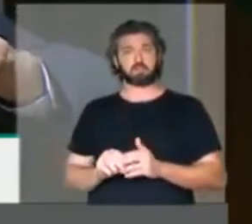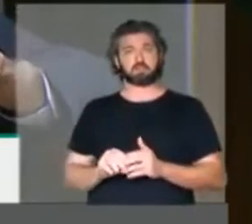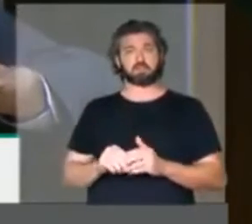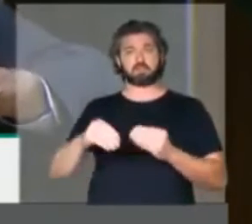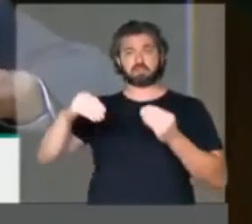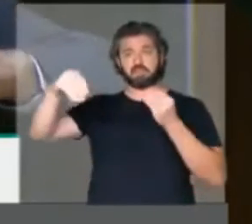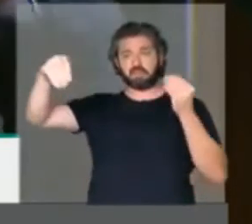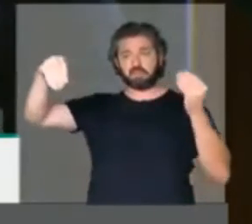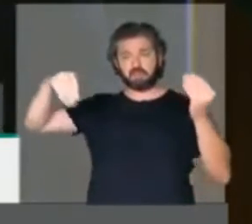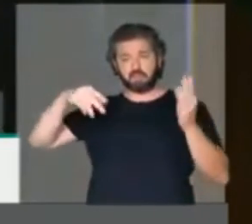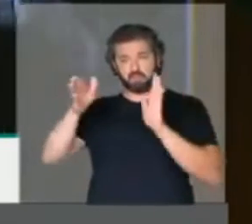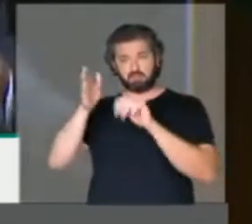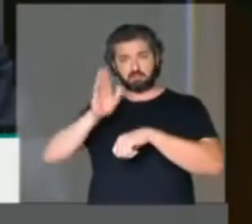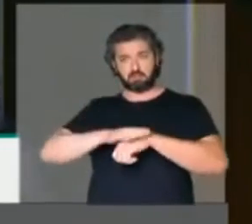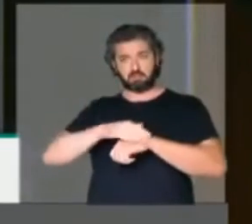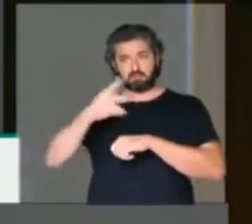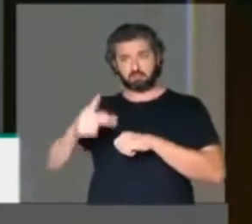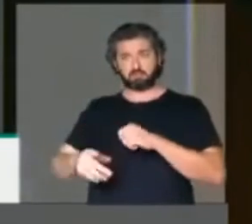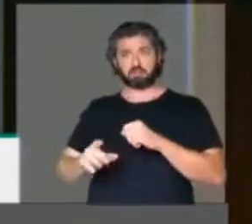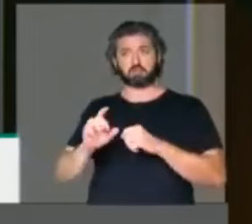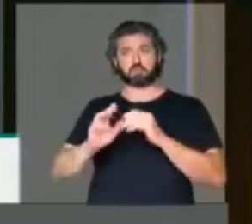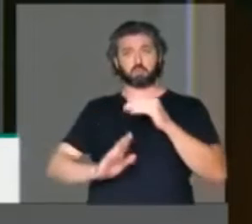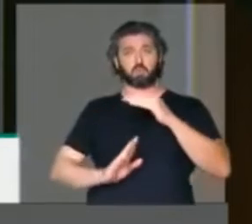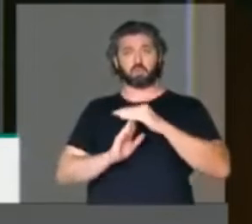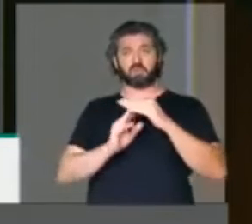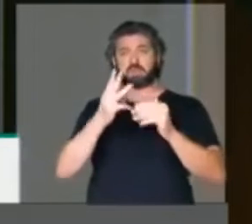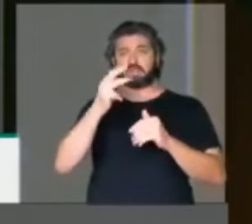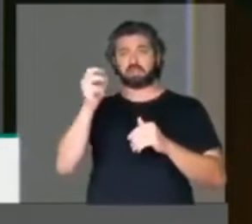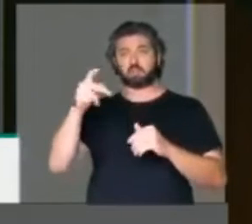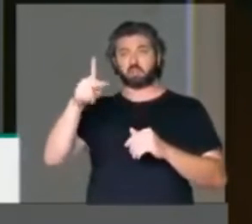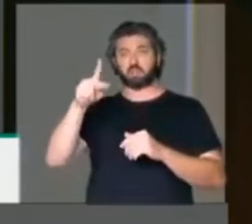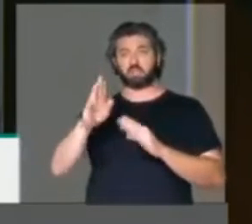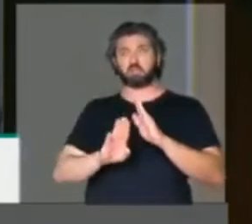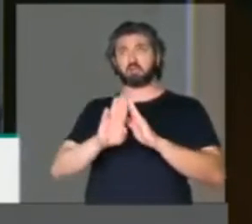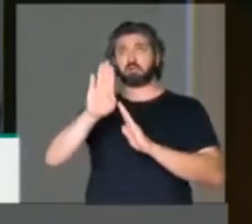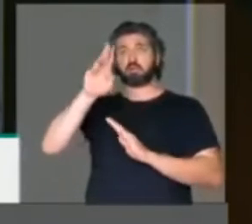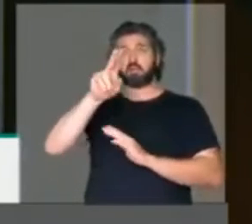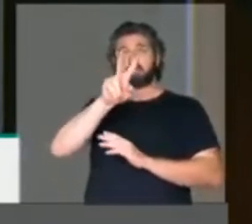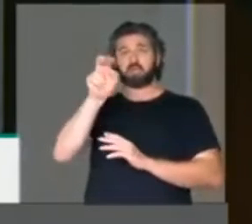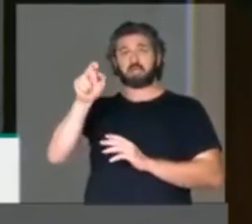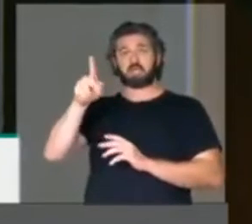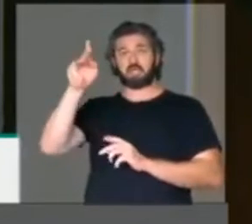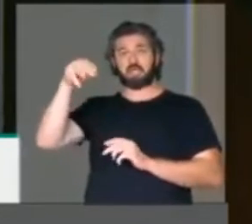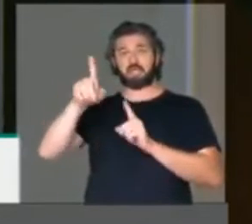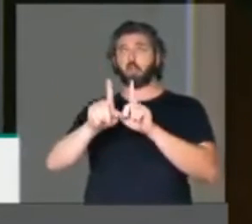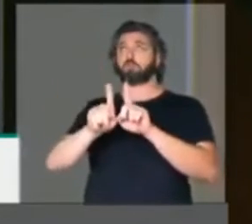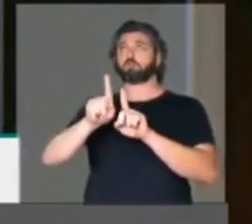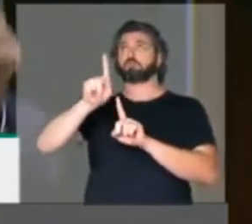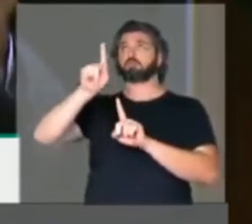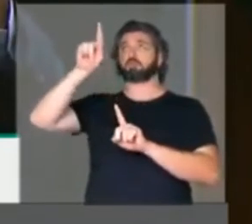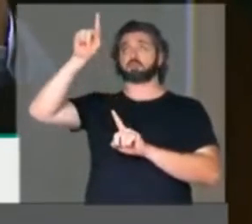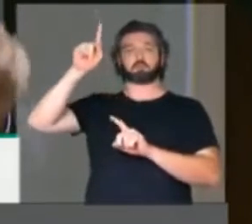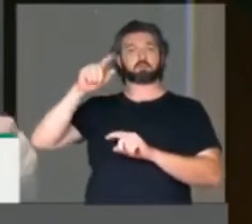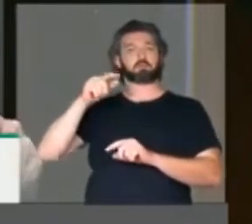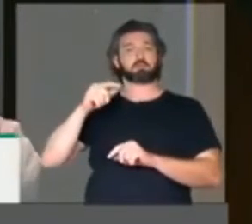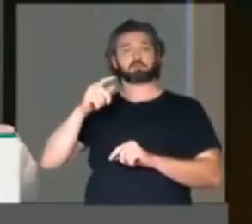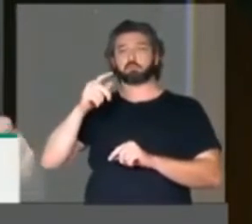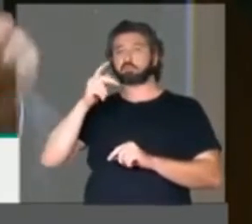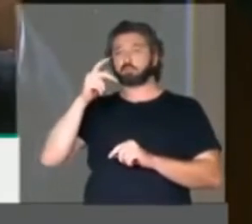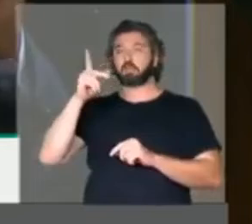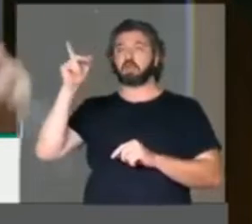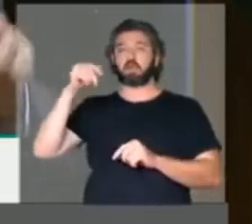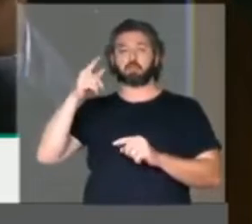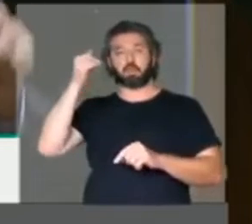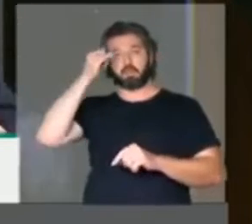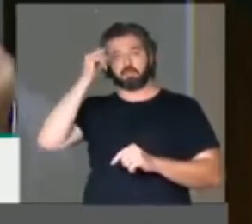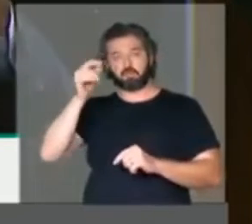satélites com carga maior de 300 quilos a mais de 500 quilômetros de distância. Portanto, é um impeditivo